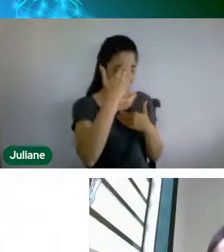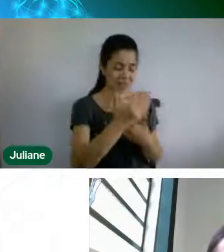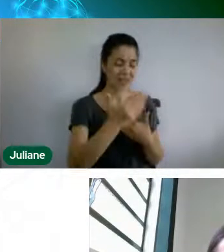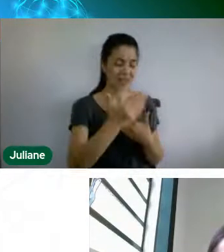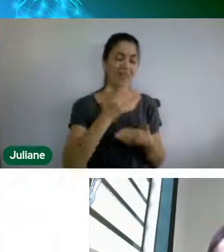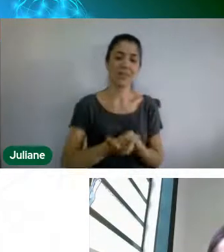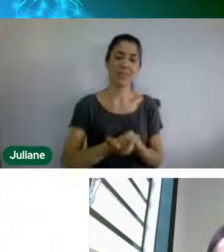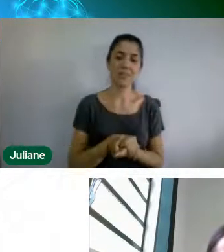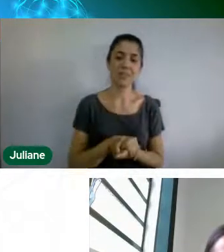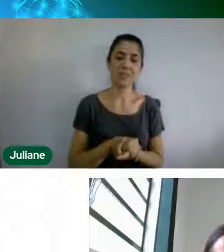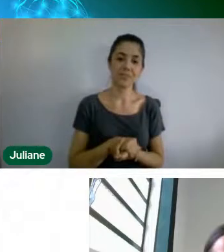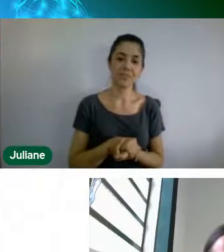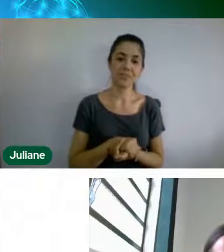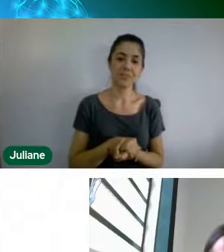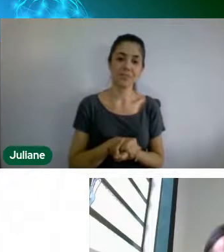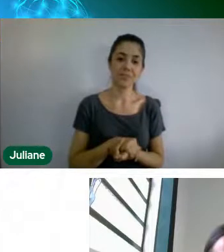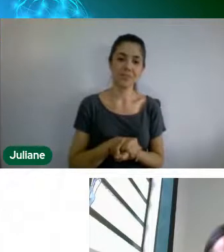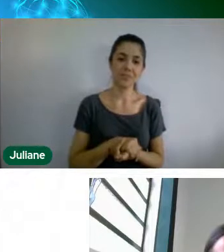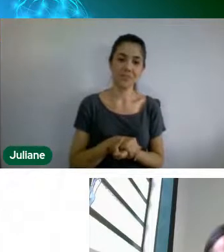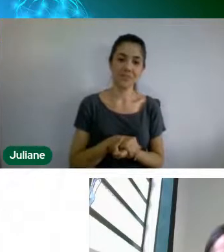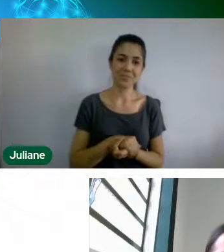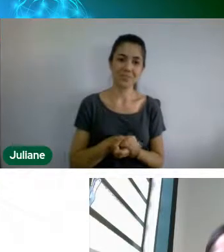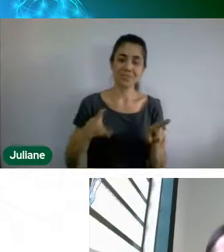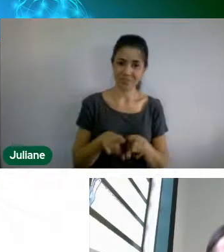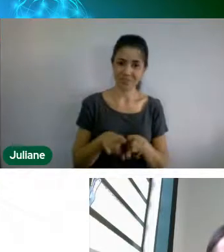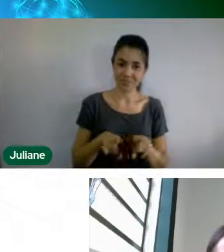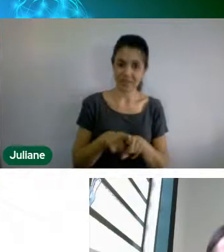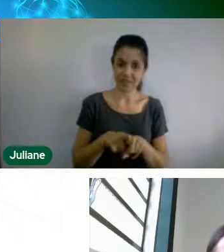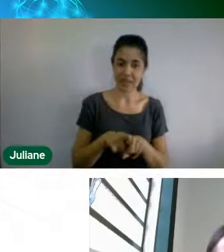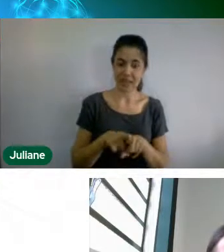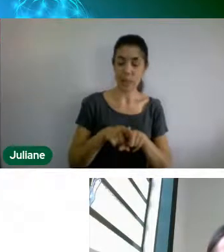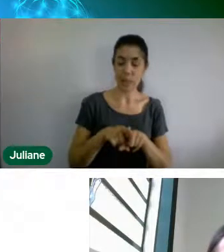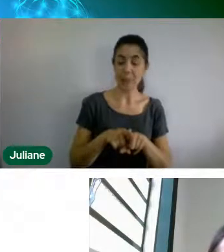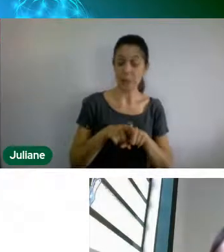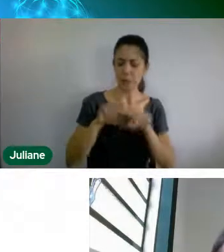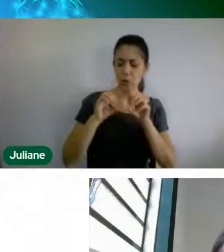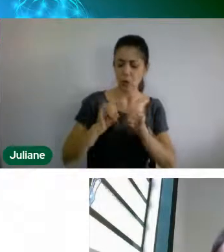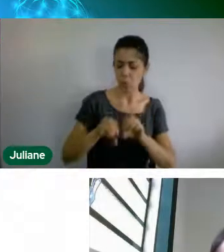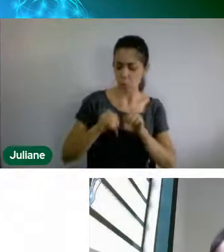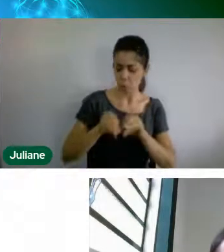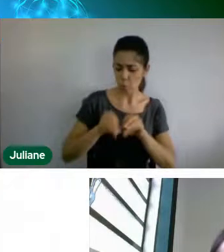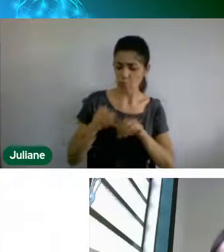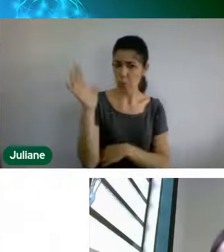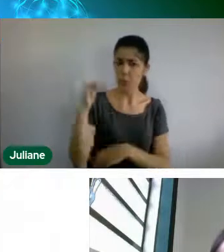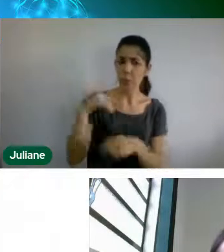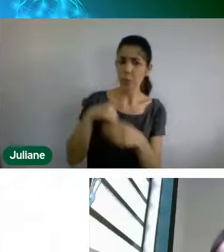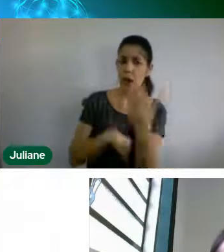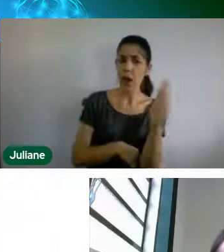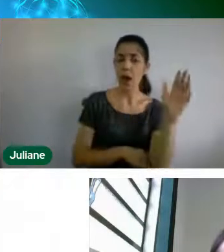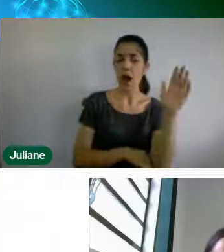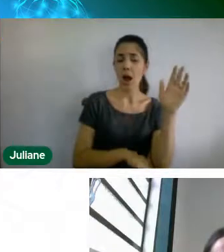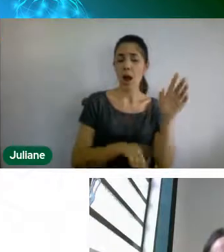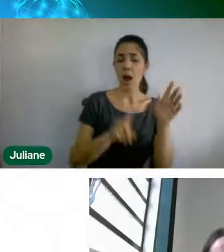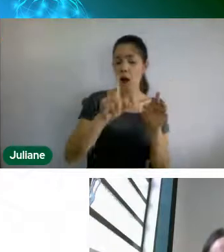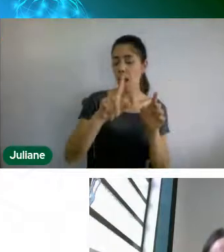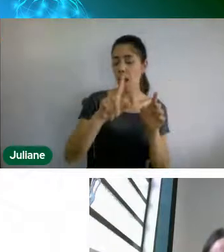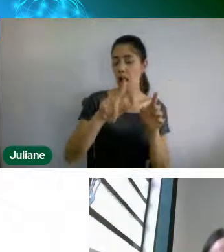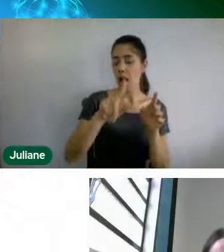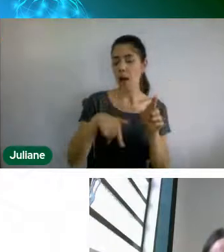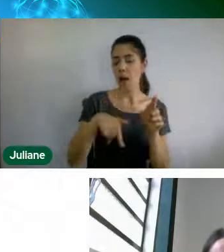eu quero dizer que a educação ambiental é uma bandeira que todos nós devemos carregar